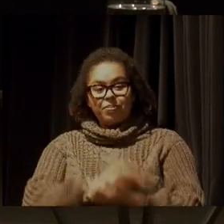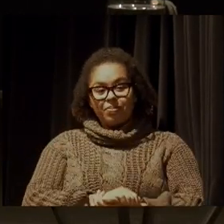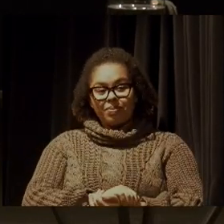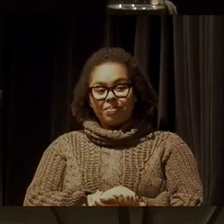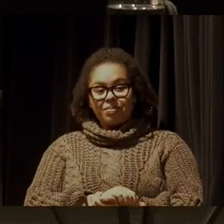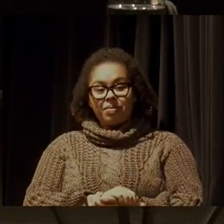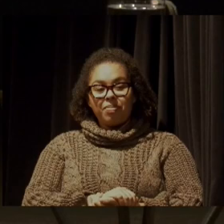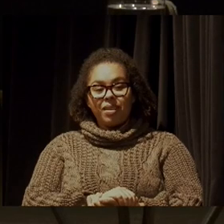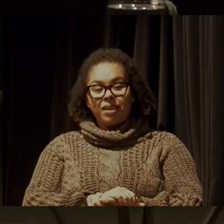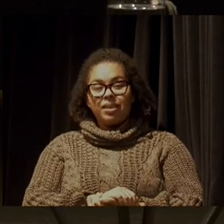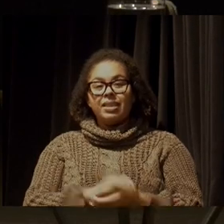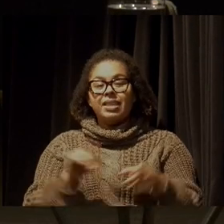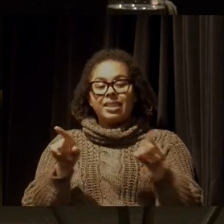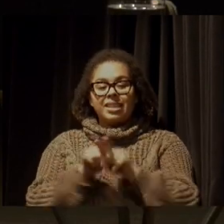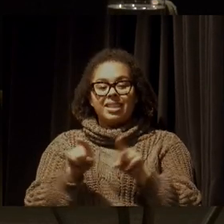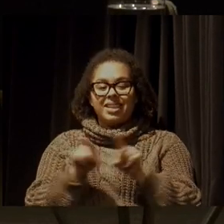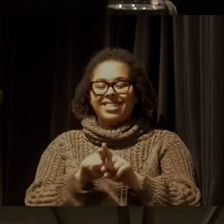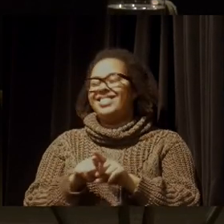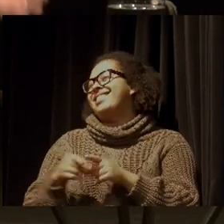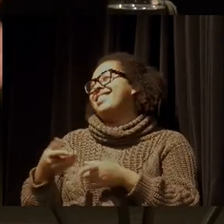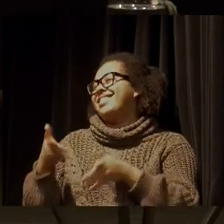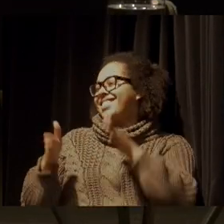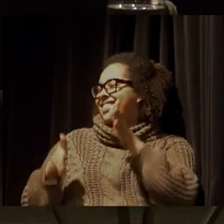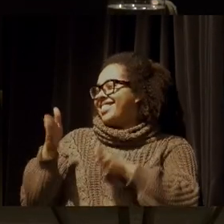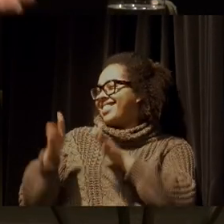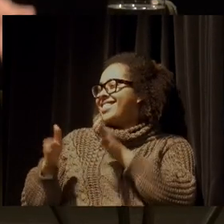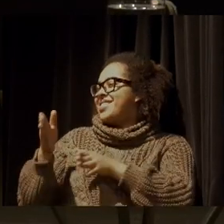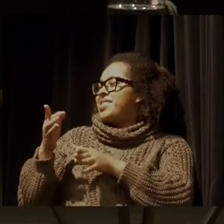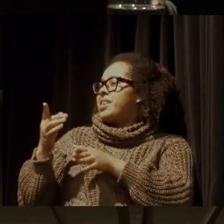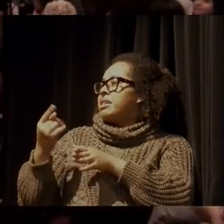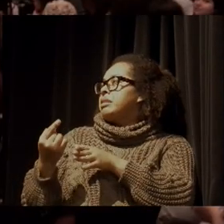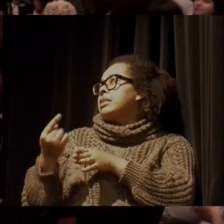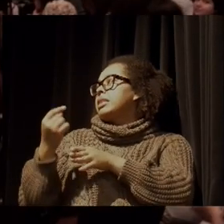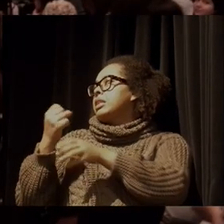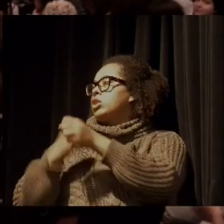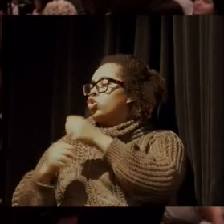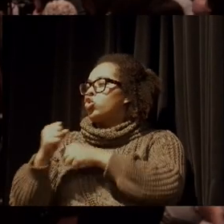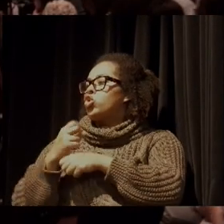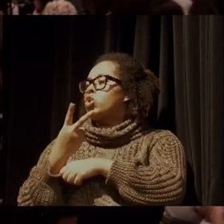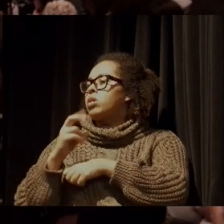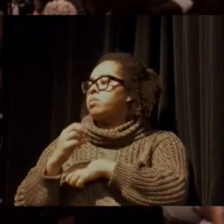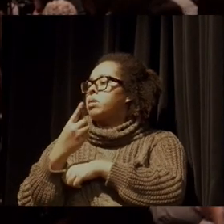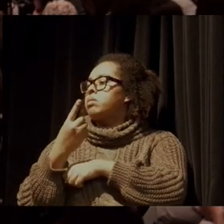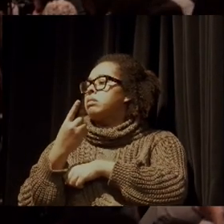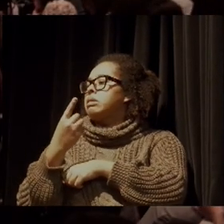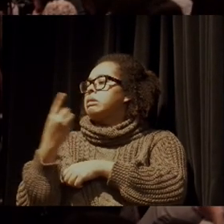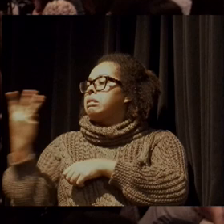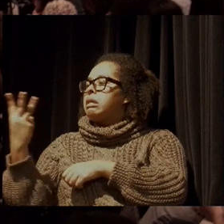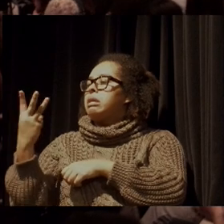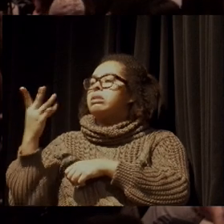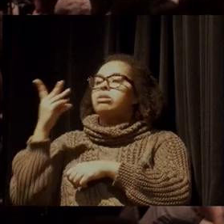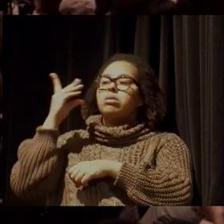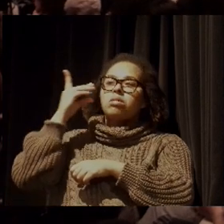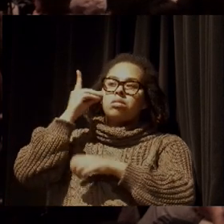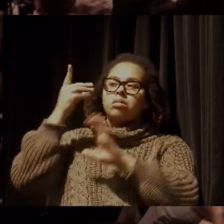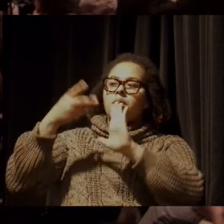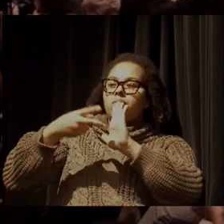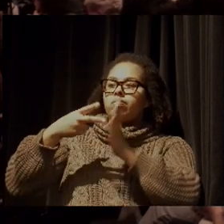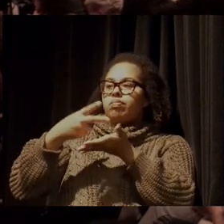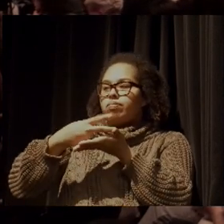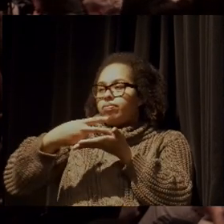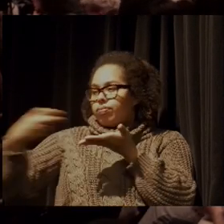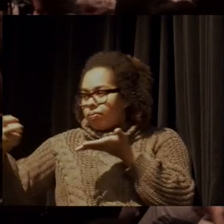E aí a gente teve um período de 2013 até o impeachment e de muita mobilização de gente nas ruas